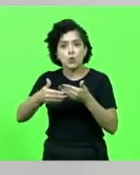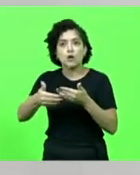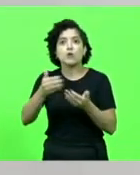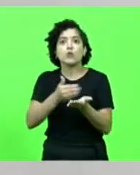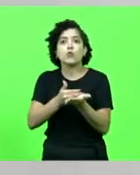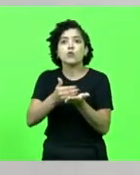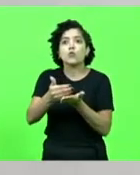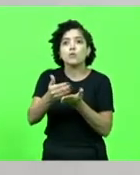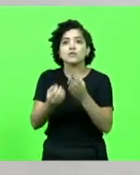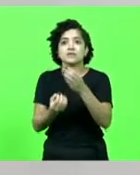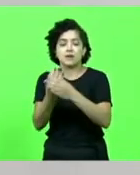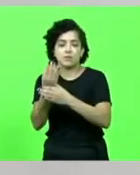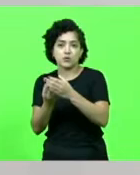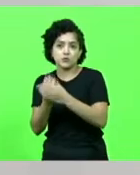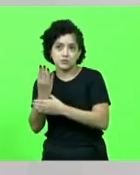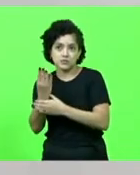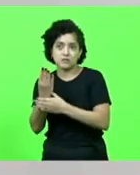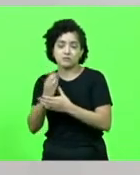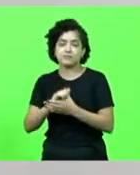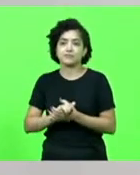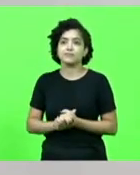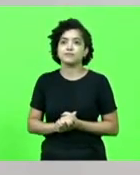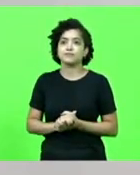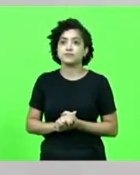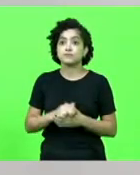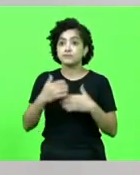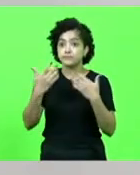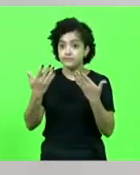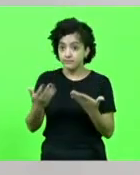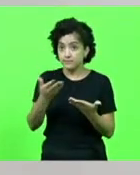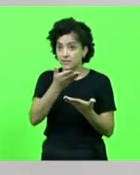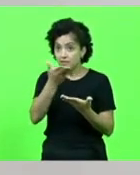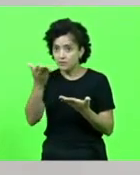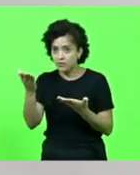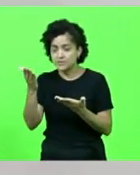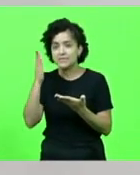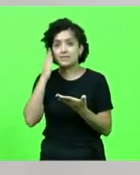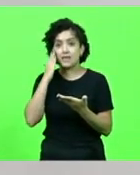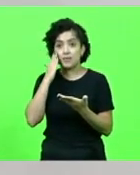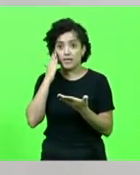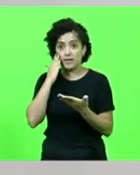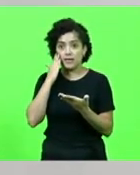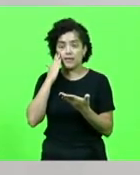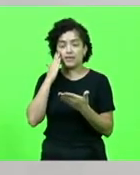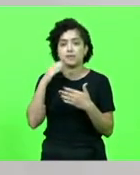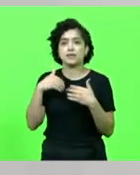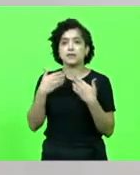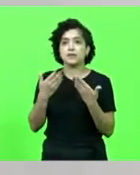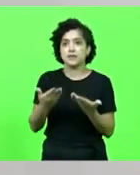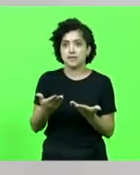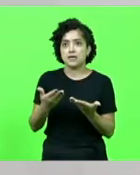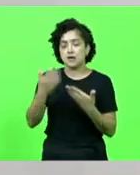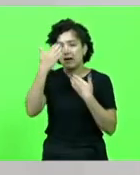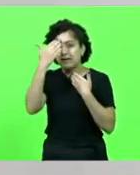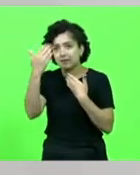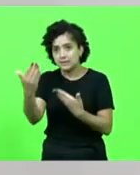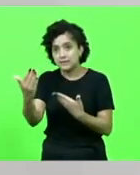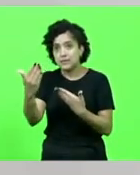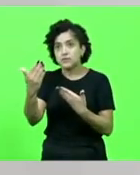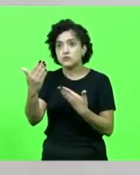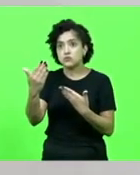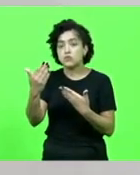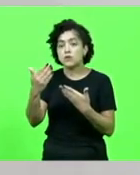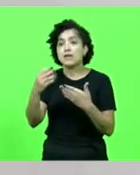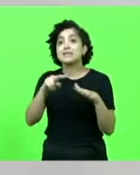produção efetiva no nosso Estado. E, para os senhores terem uma ideia, senhor presidente, senhores deputados, a quem agradeço, eu estive